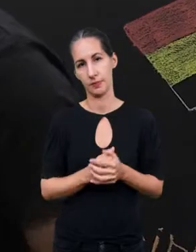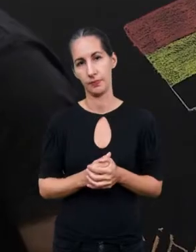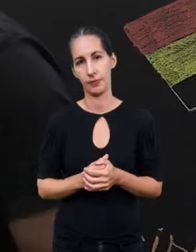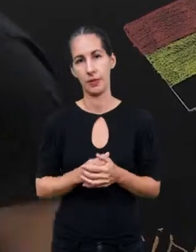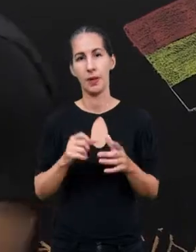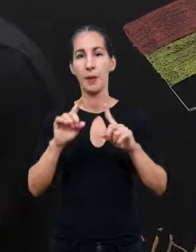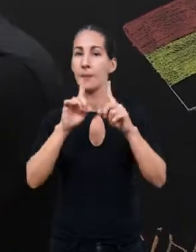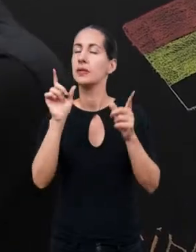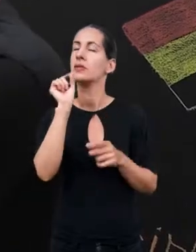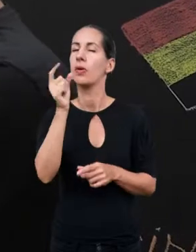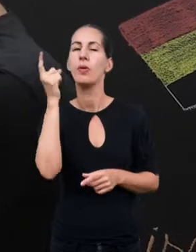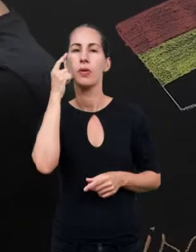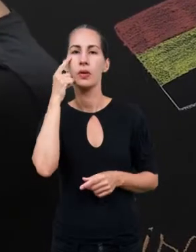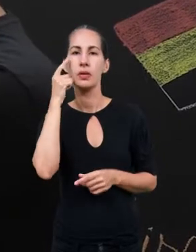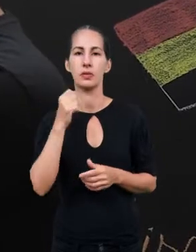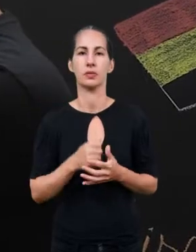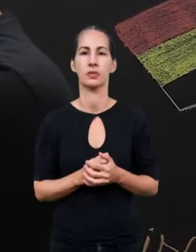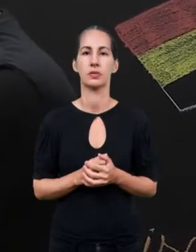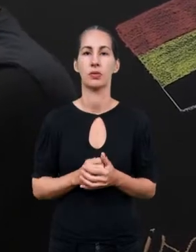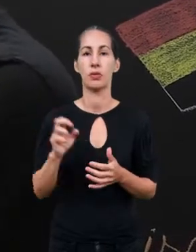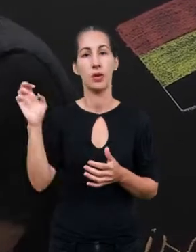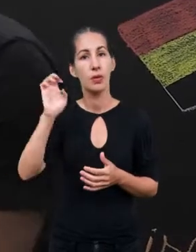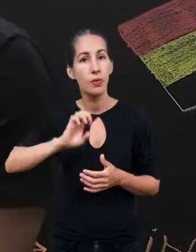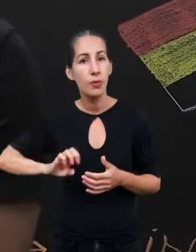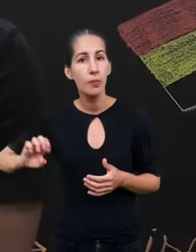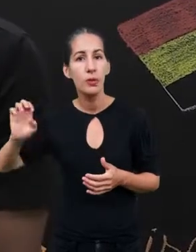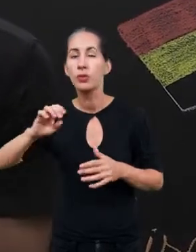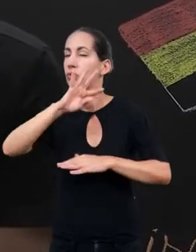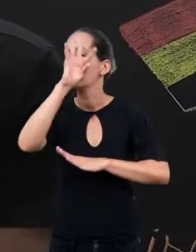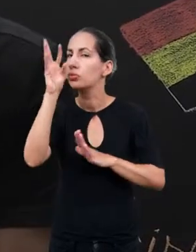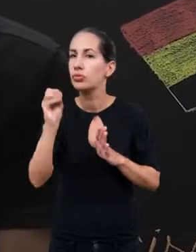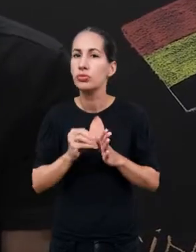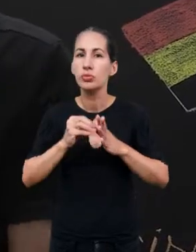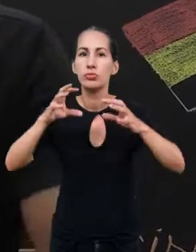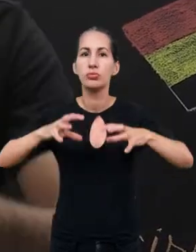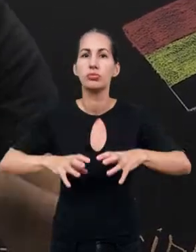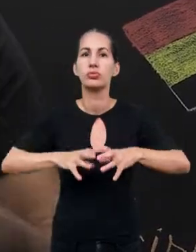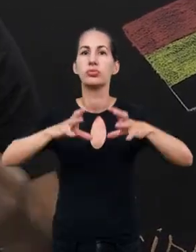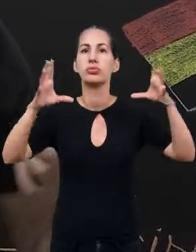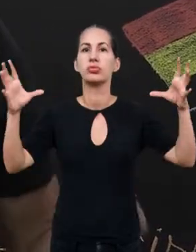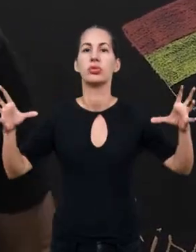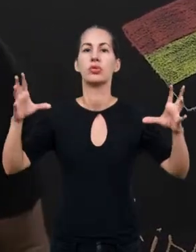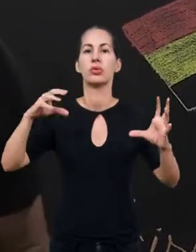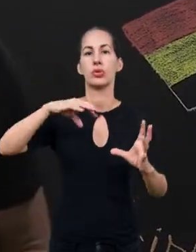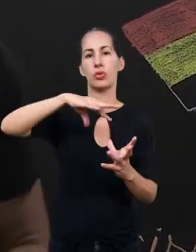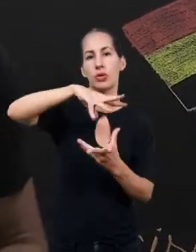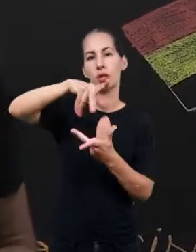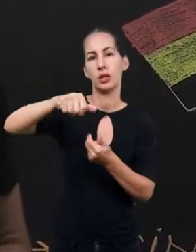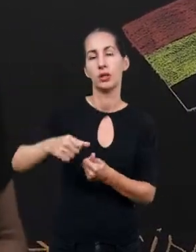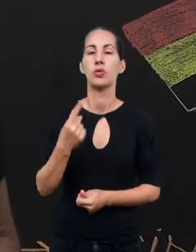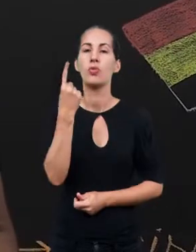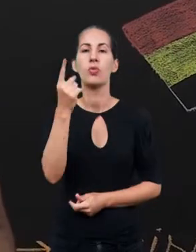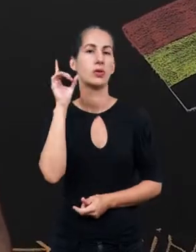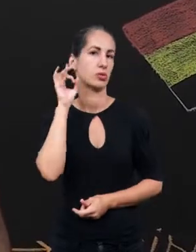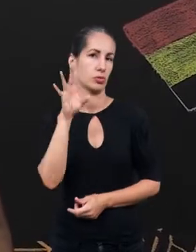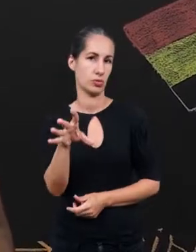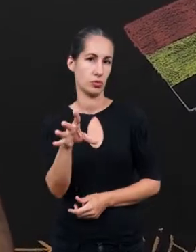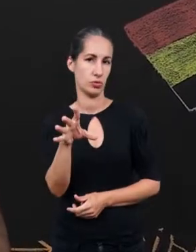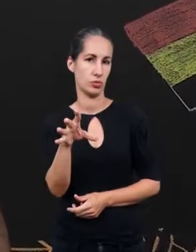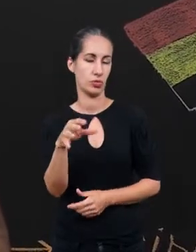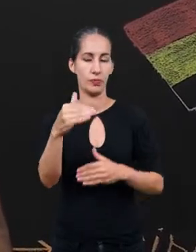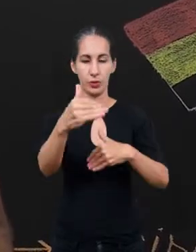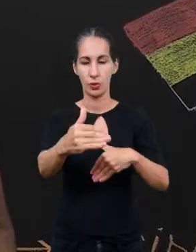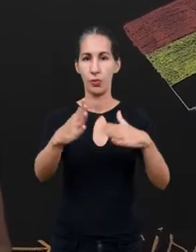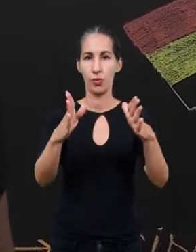Mas olha que interessante. Aos olhos do europeu, todo aquele imenso continente era uma coisa só. Ou seja, uma